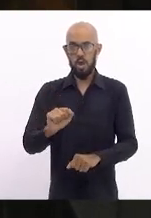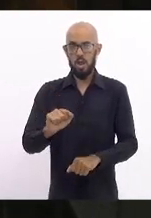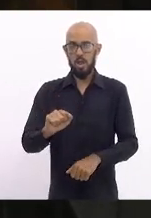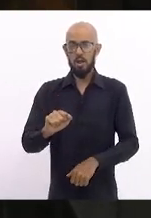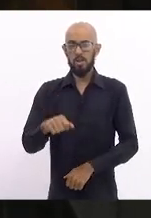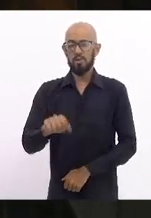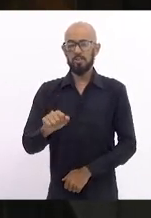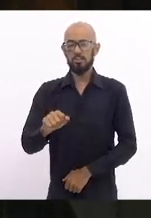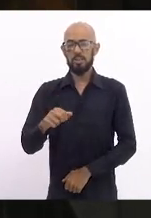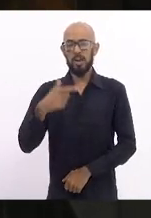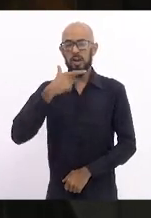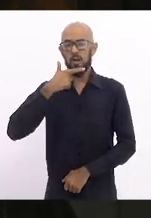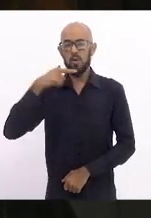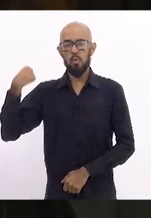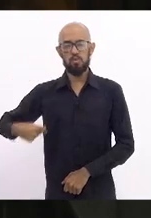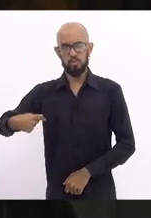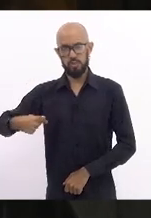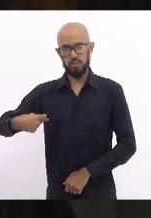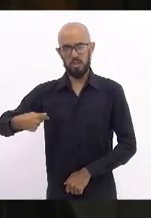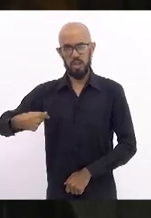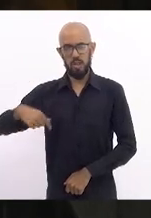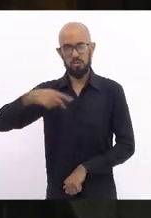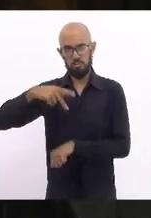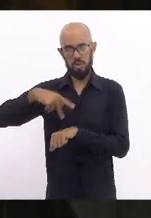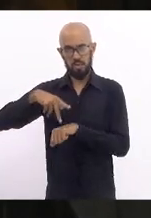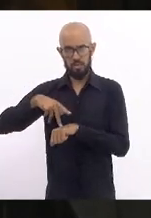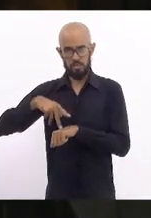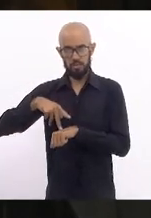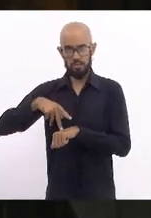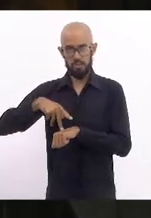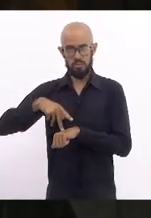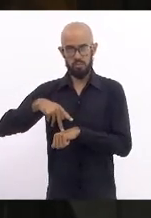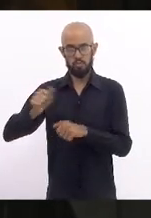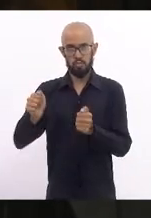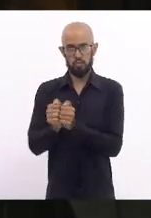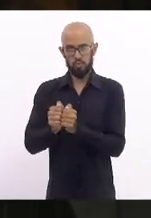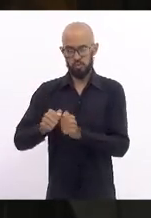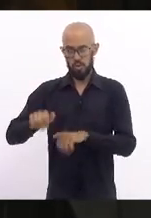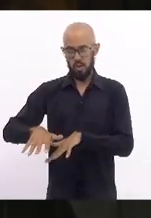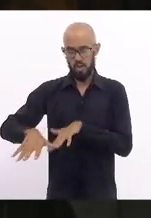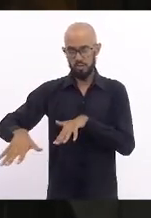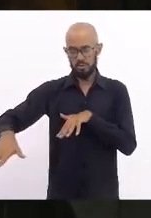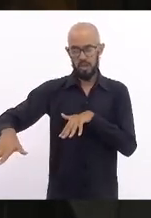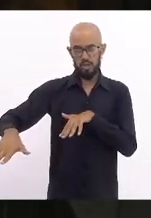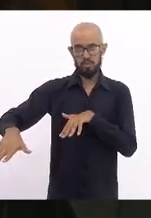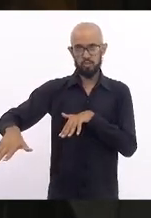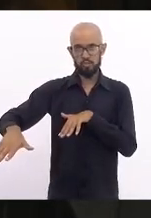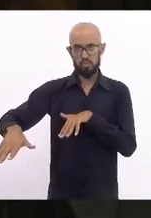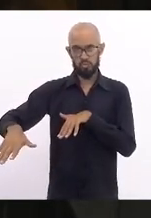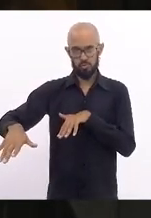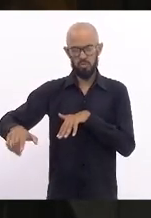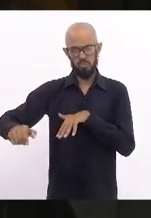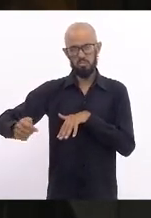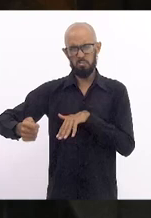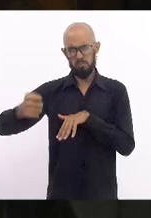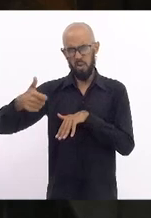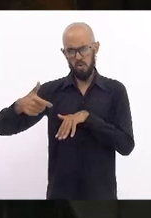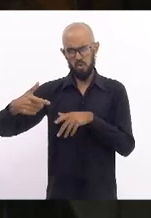tropas, diria até com uma parcela pequena das suas tropas,